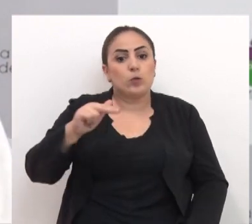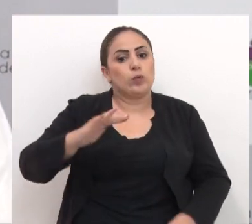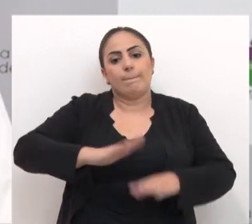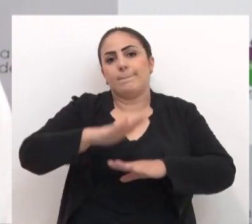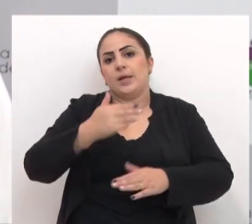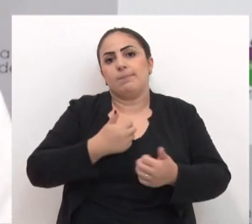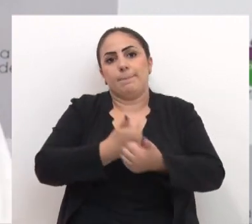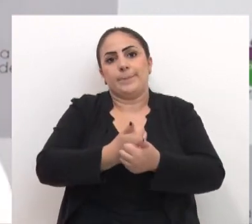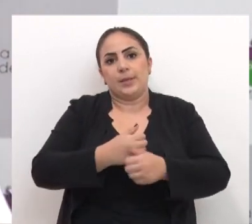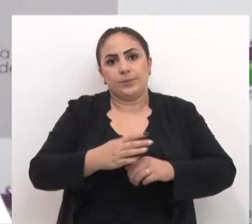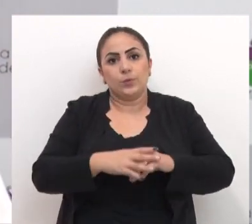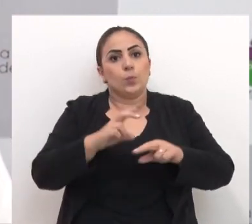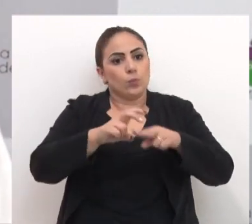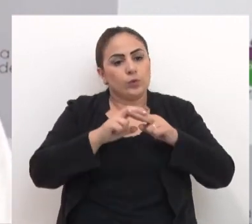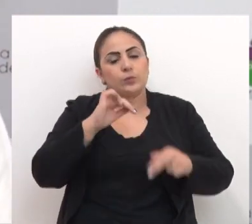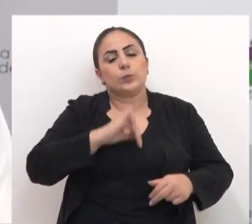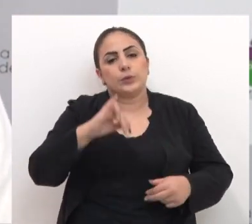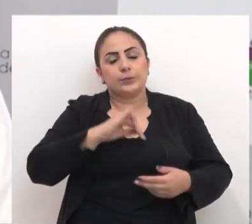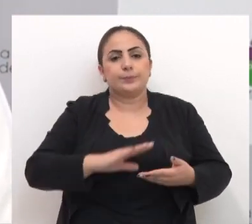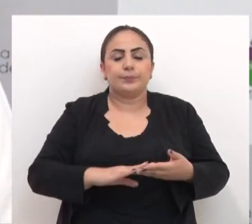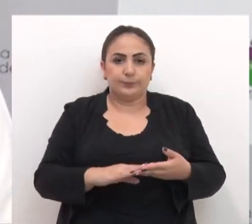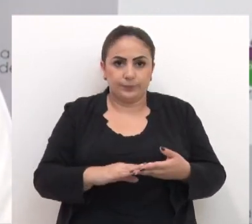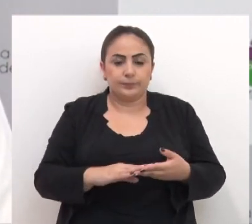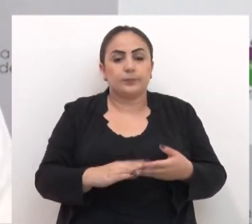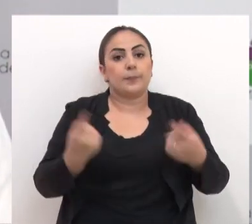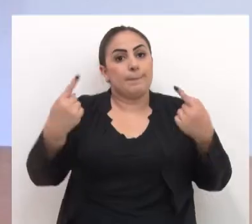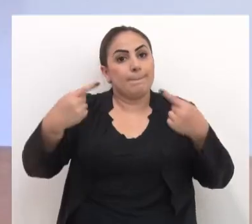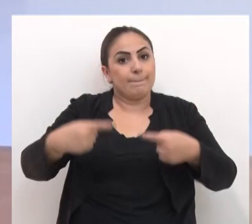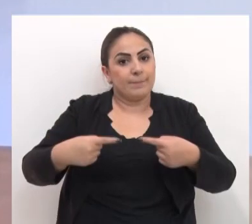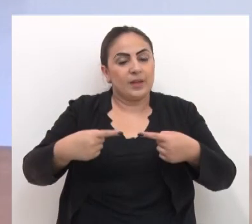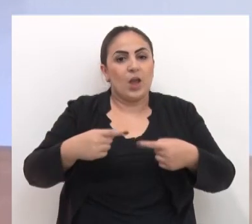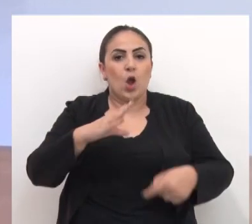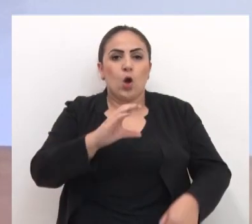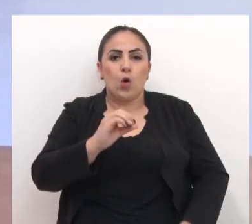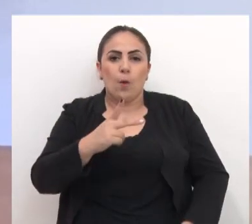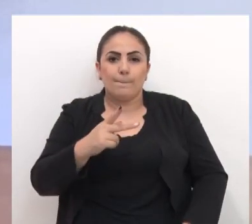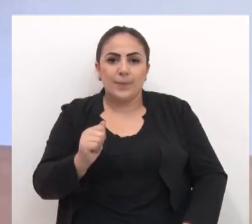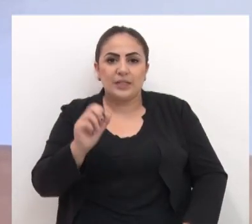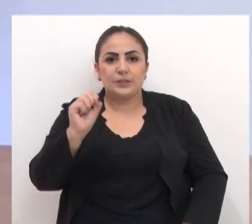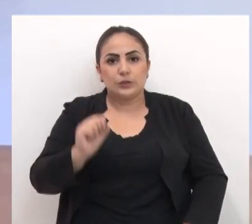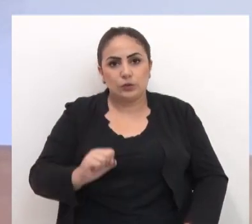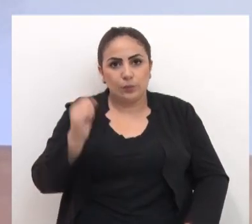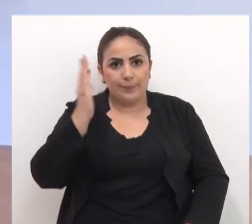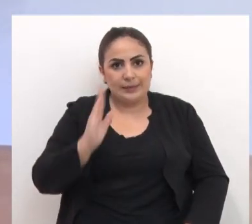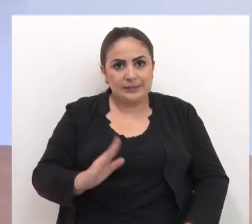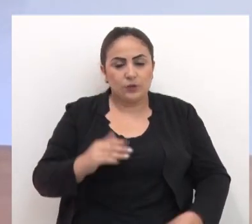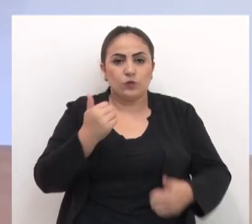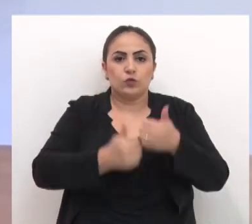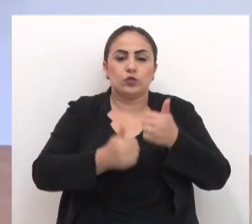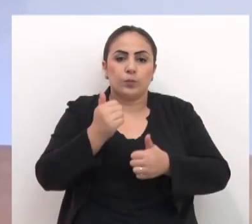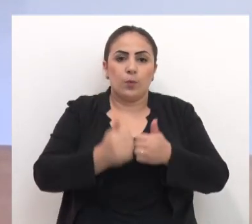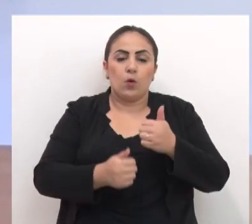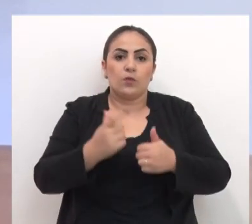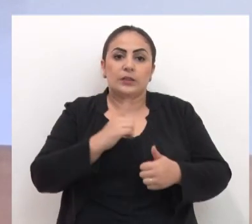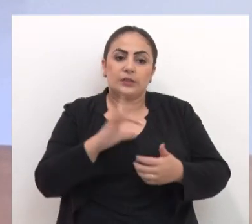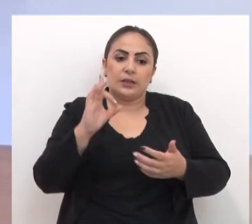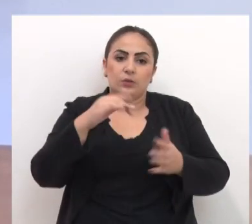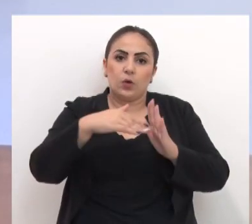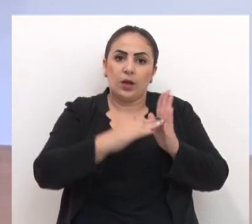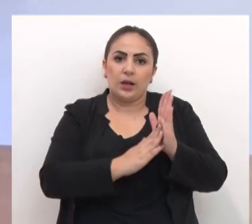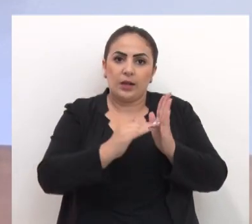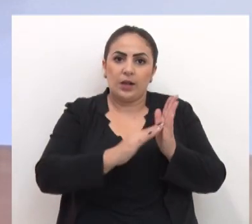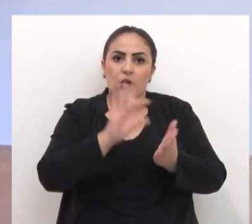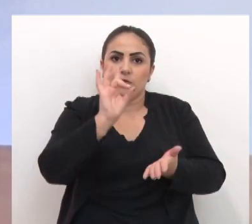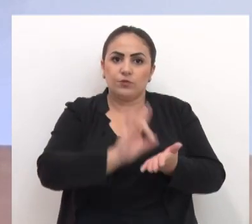malefício daquela coisa para ela nunca mais chegar perto então isso é muito importante o campeonato Copa Sul Brasil de futebol será